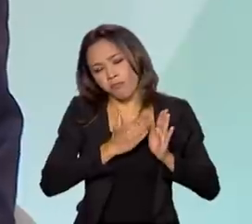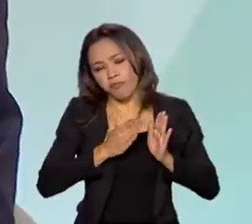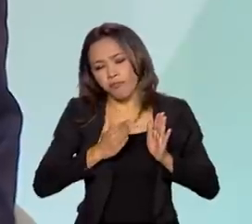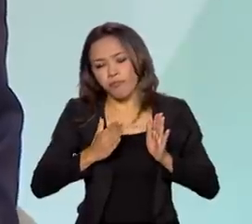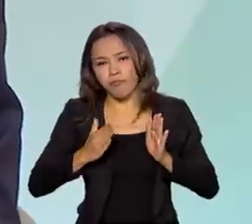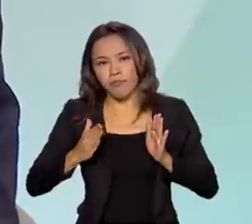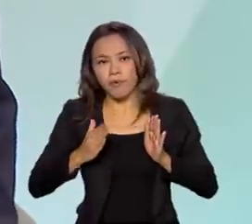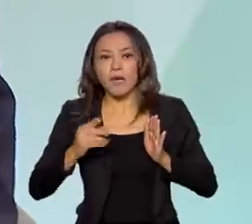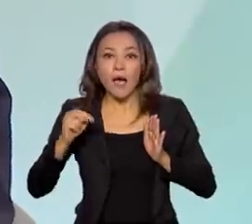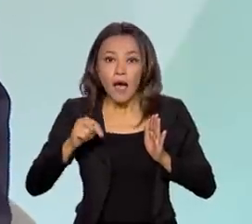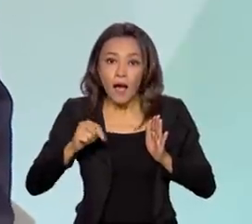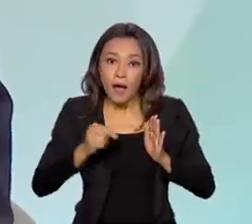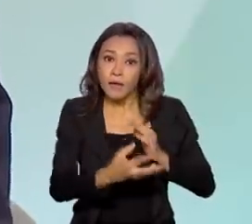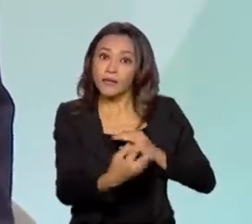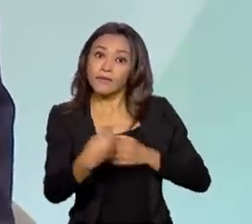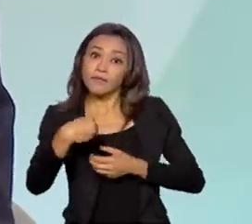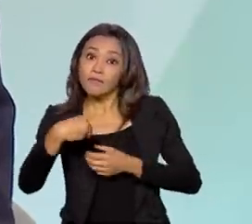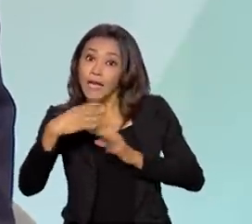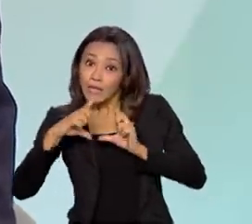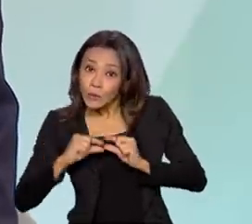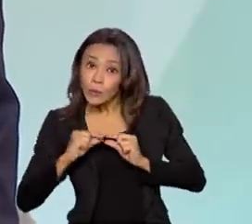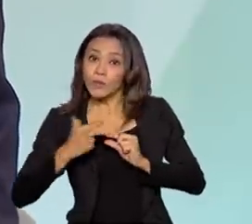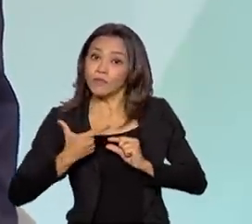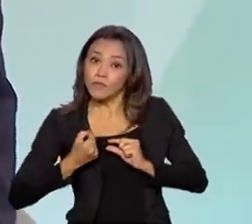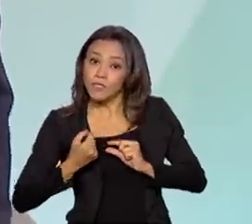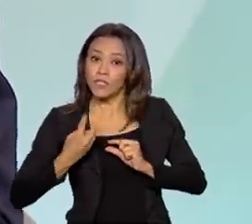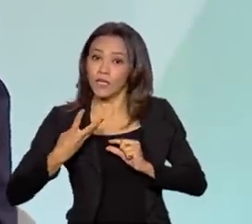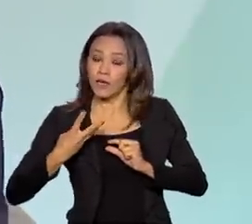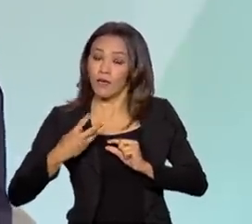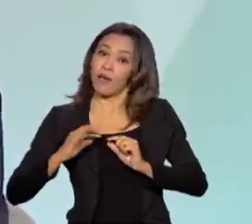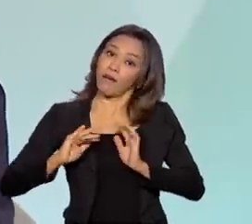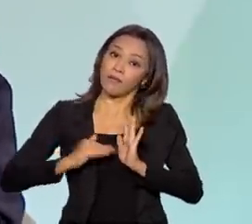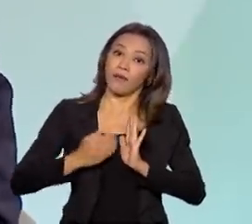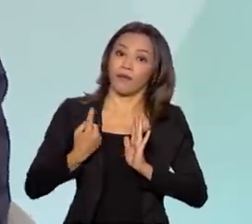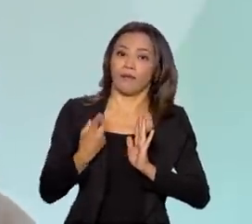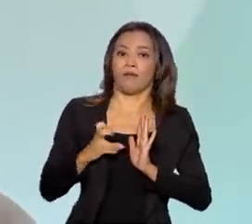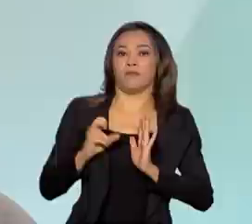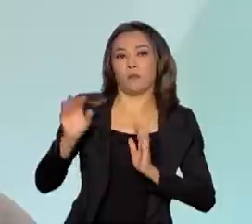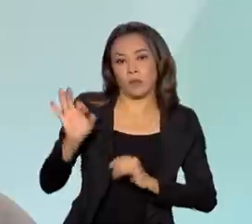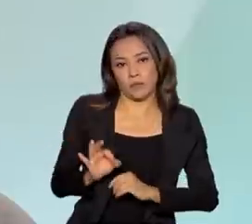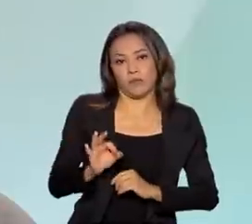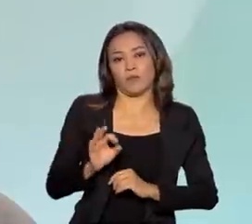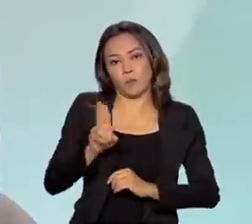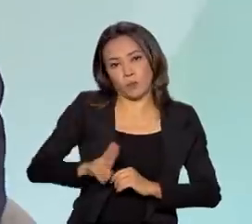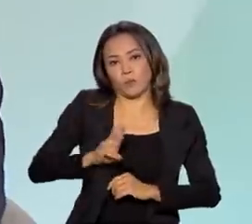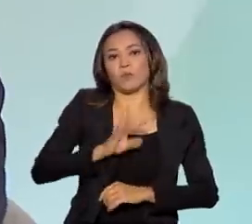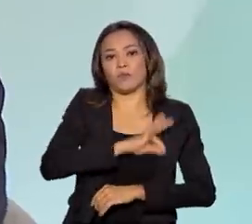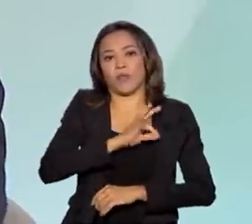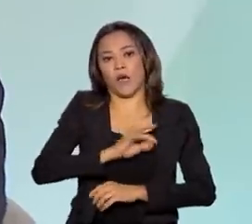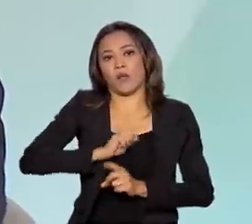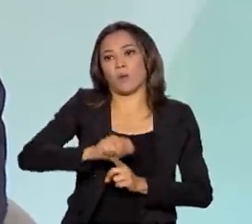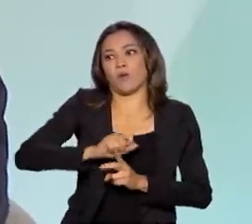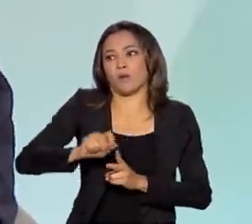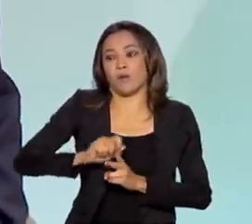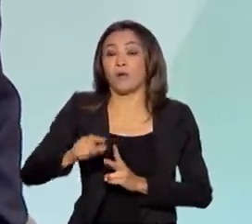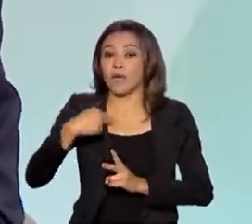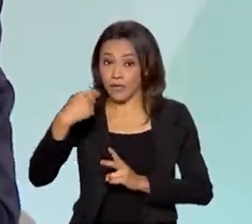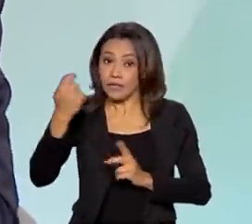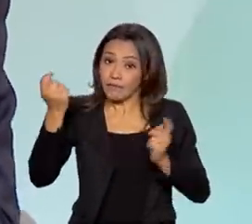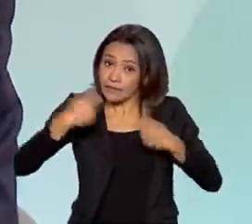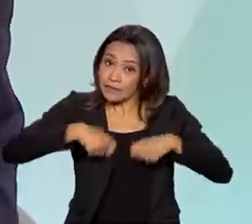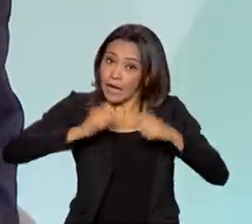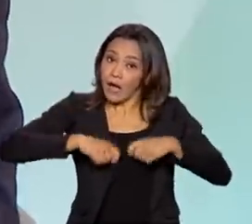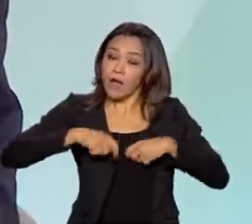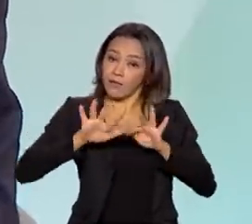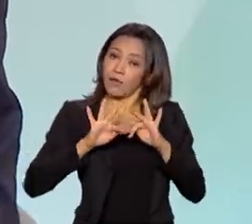comprometimento para ao redor de 20%, 15%. Essa diferença vai propiciar que ela se organize financeiramente para